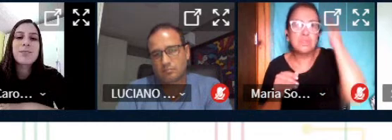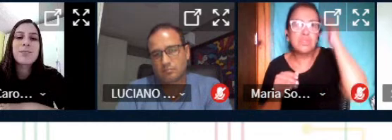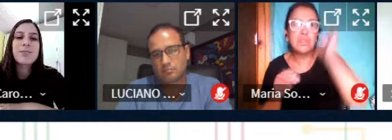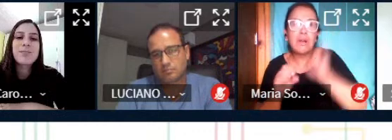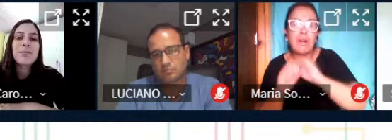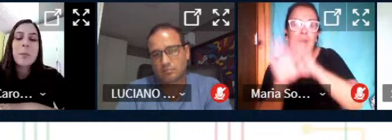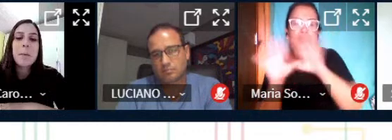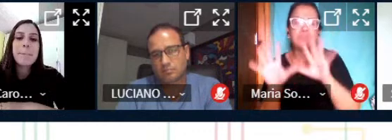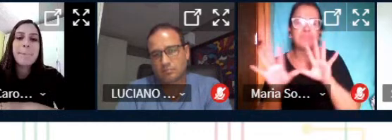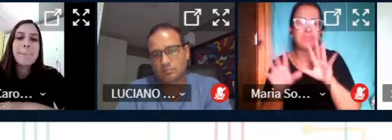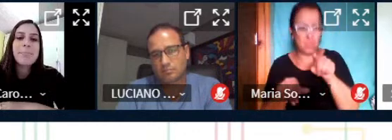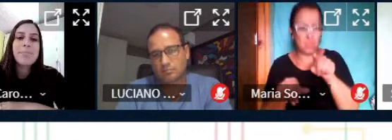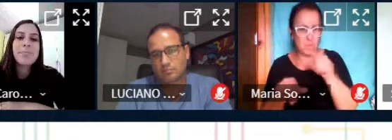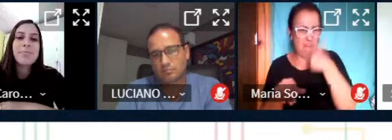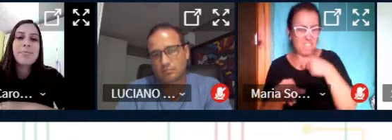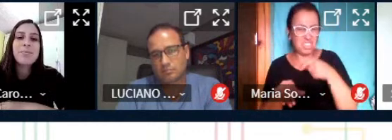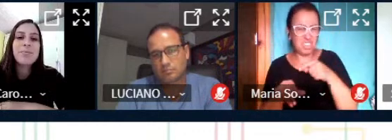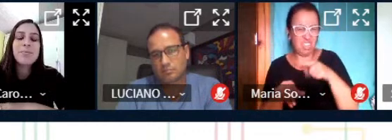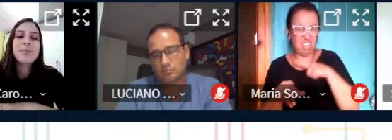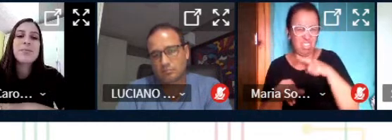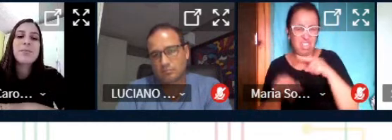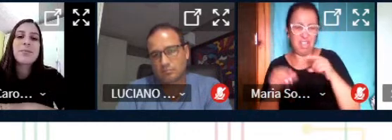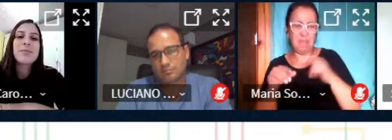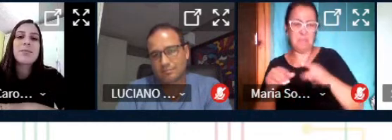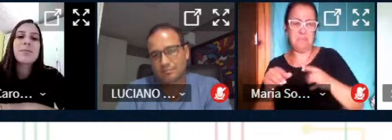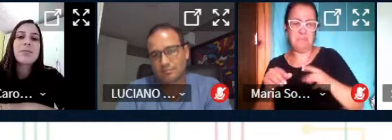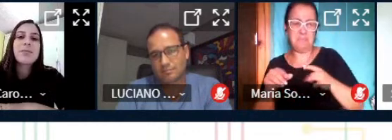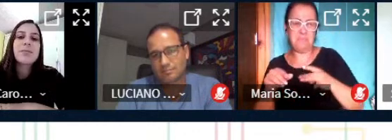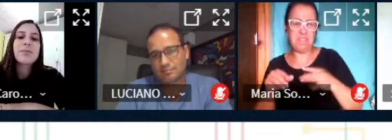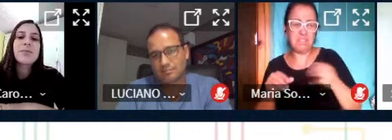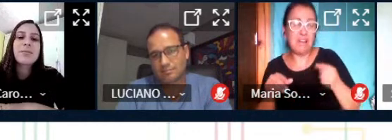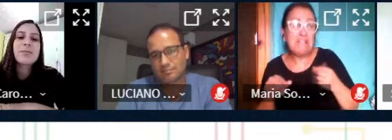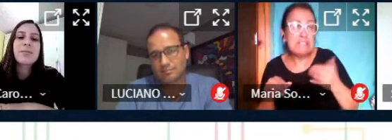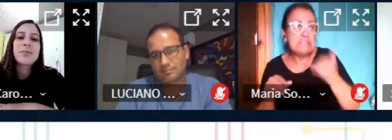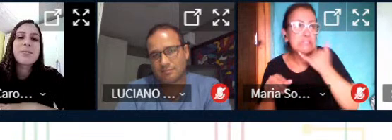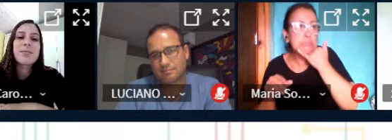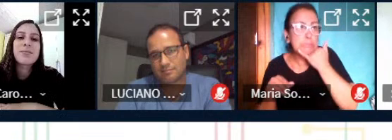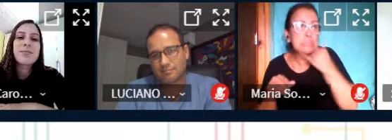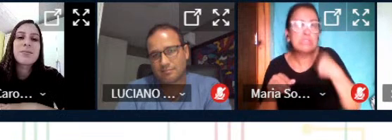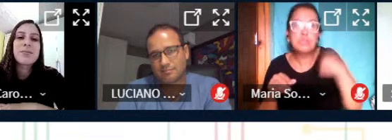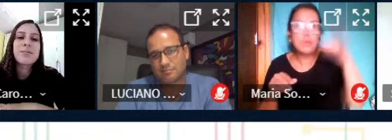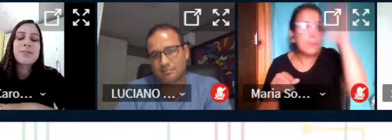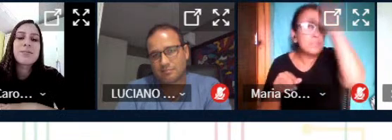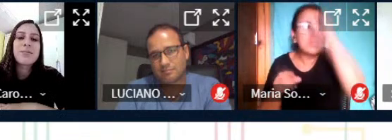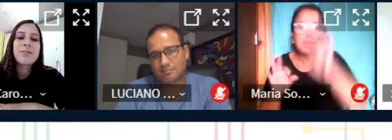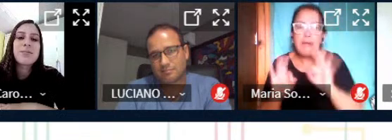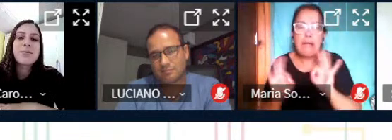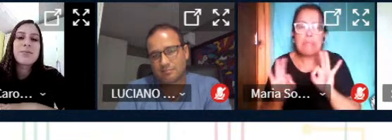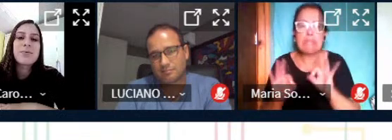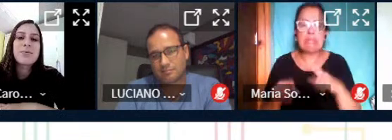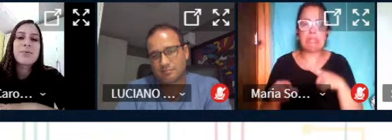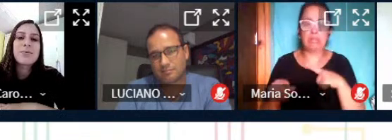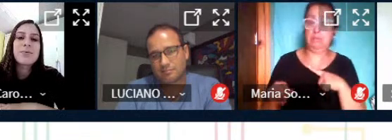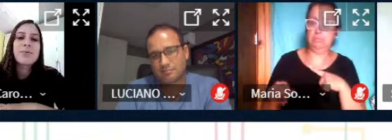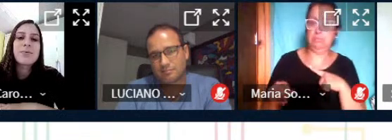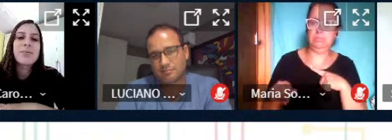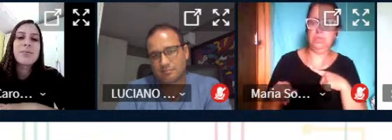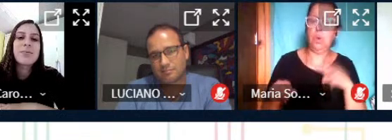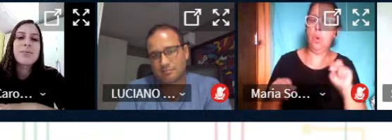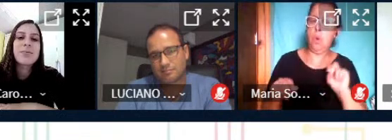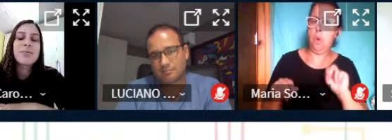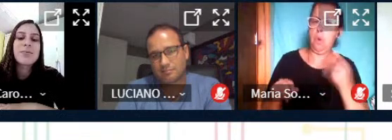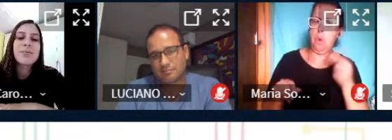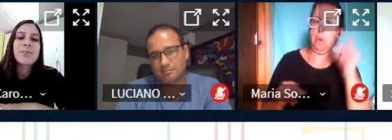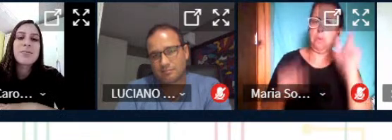mostrar que não aprendeu no tempo que os outros aprenderam ainda existe isso assim nos grupos ou as pessoas hoje estão mais livres